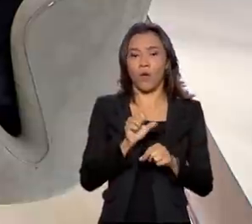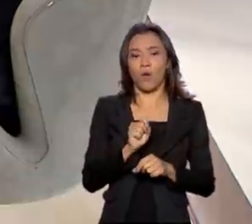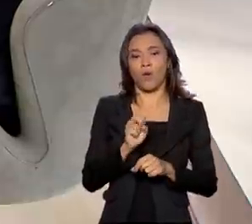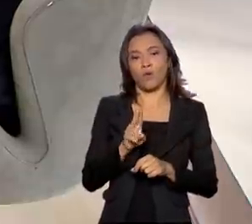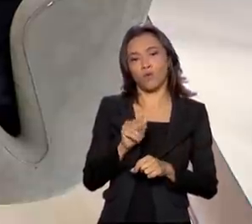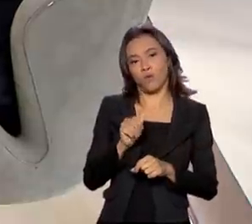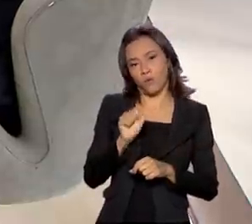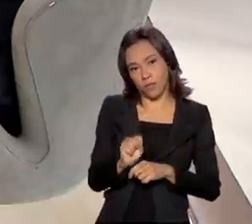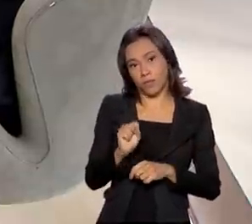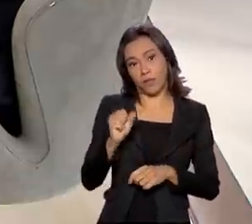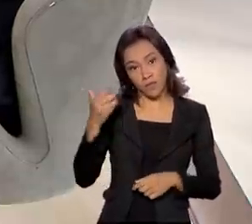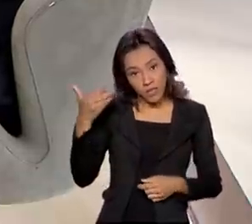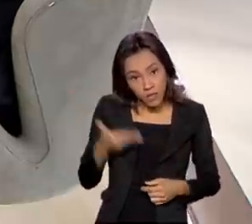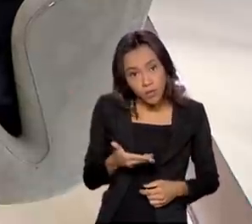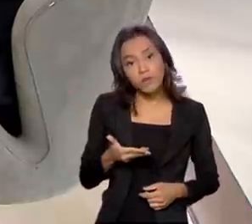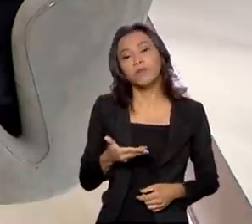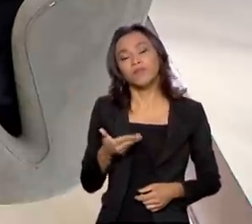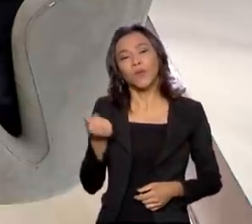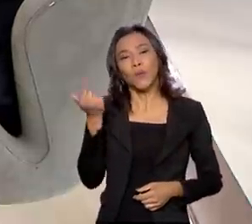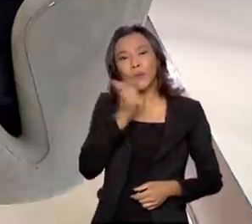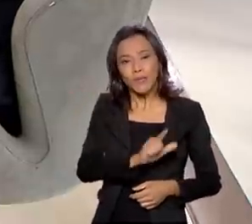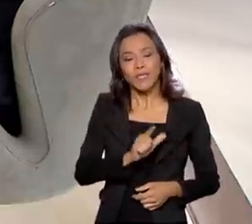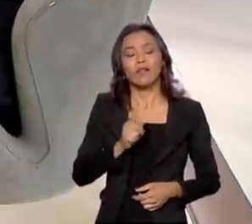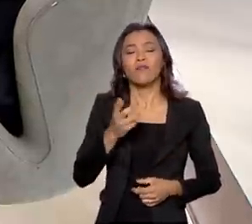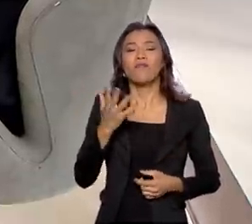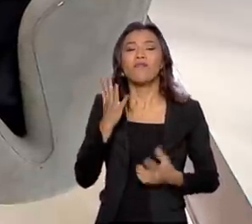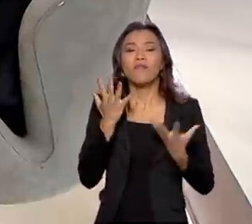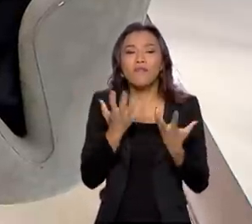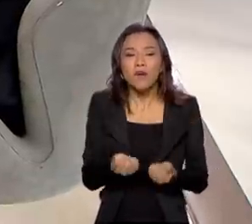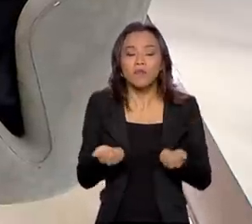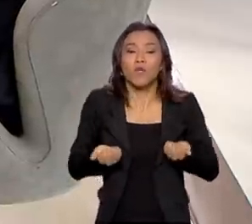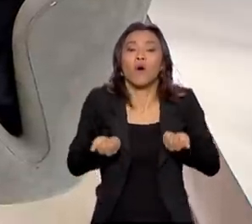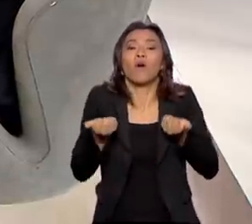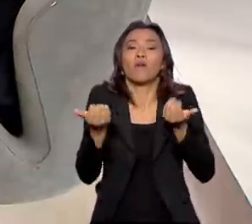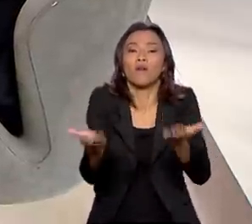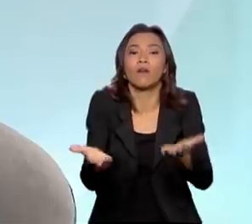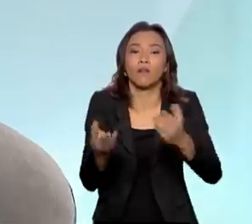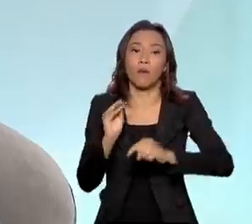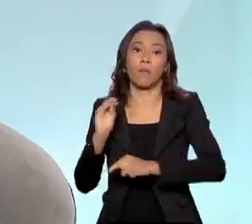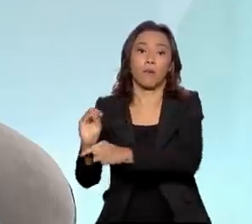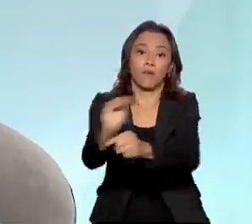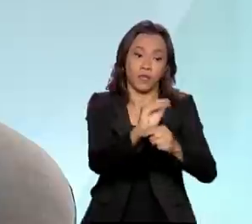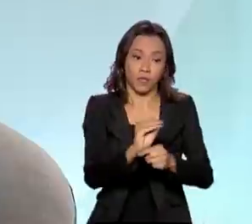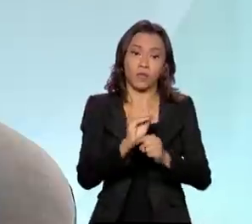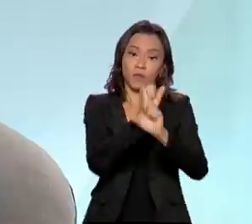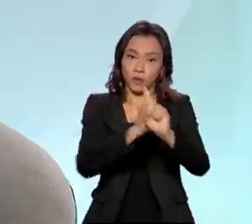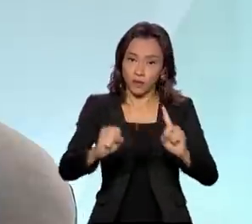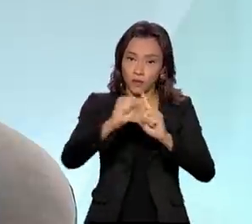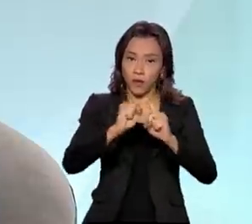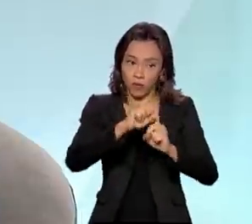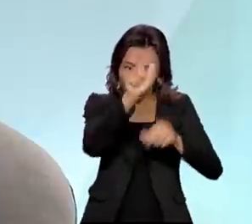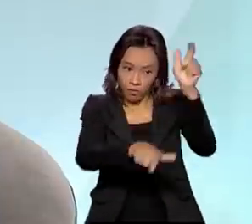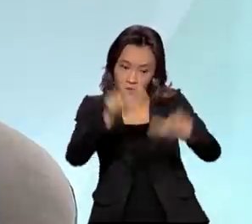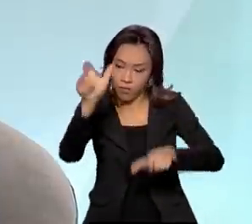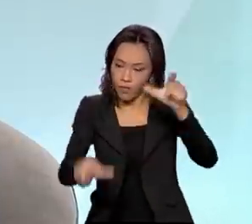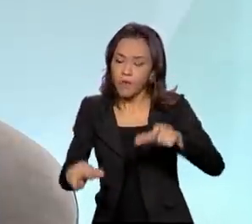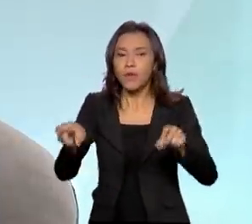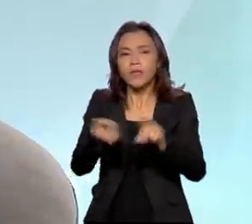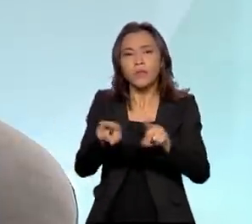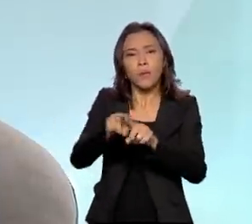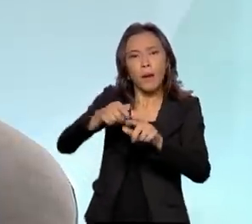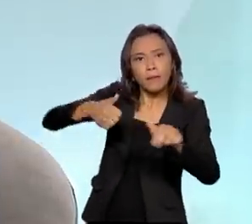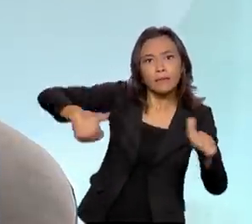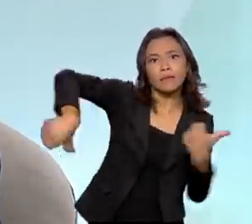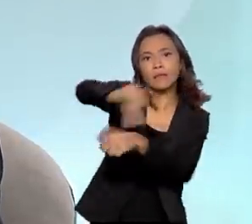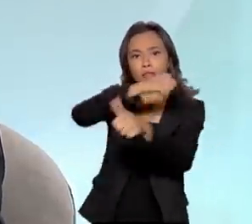Dessa maneira, nós estamos ofertando, além de uma proteção social para essas pessoas, a possibilidade de transformação